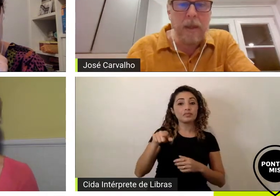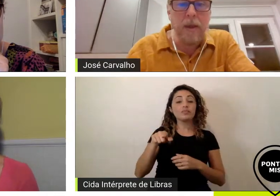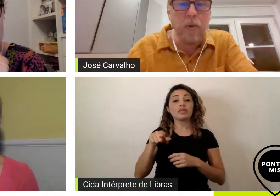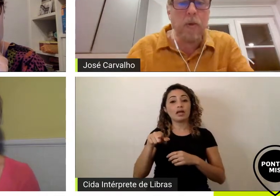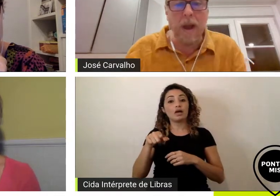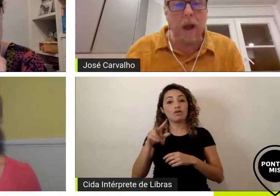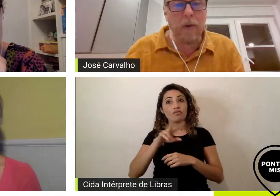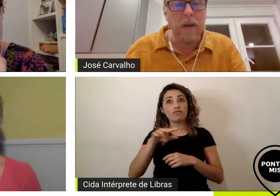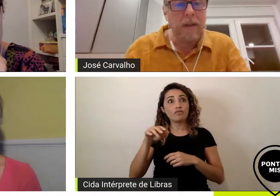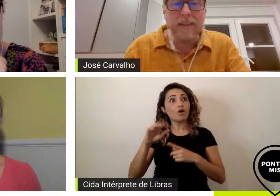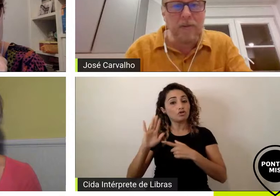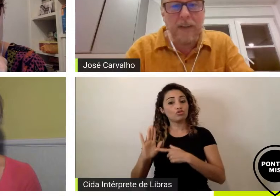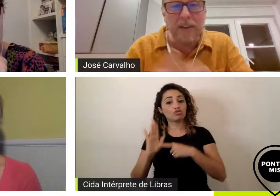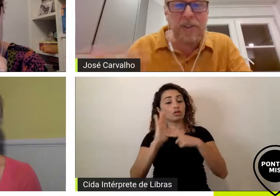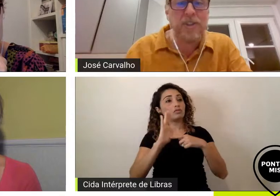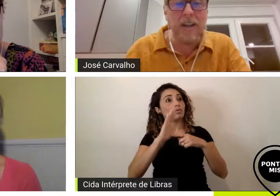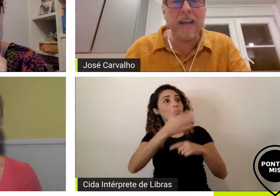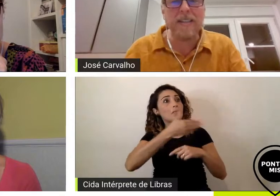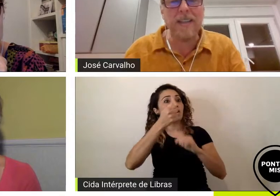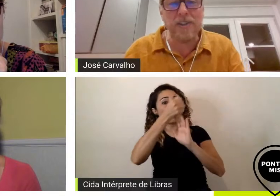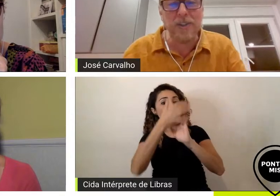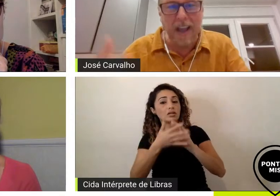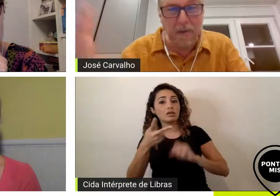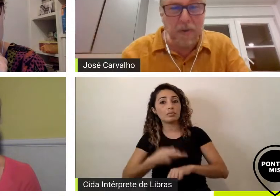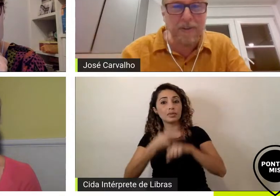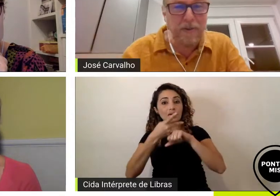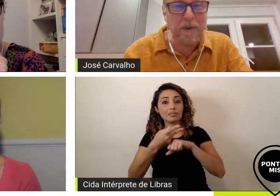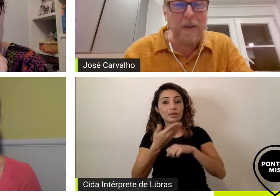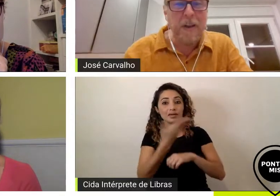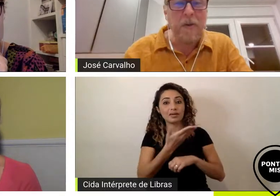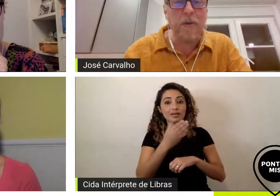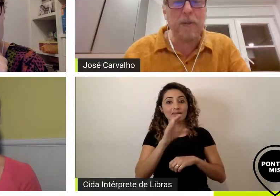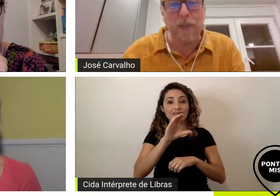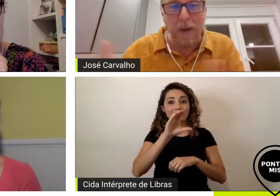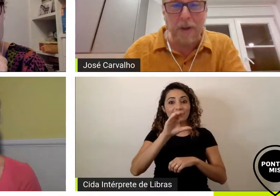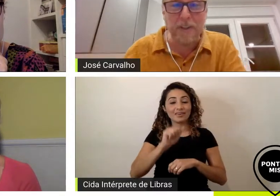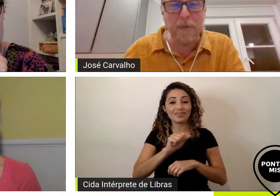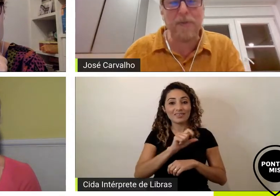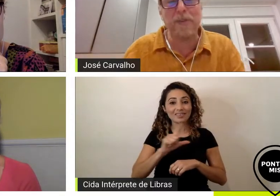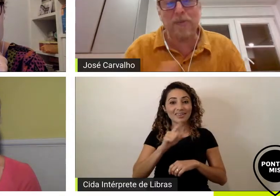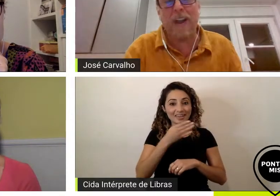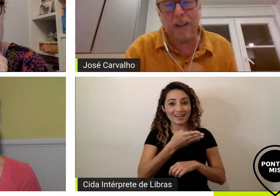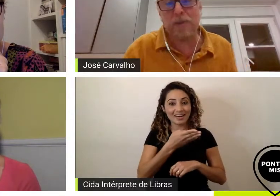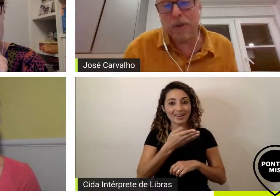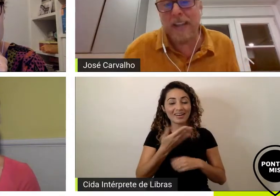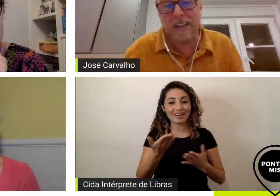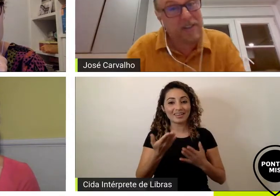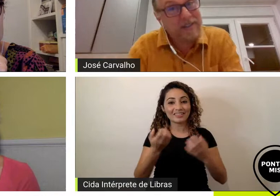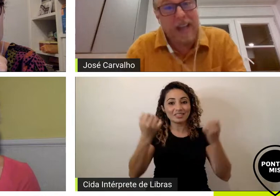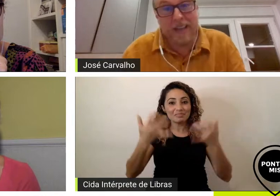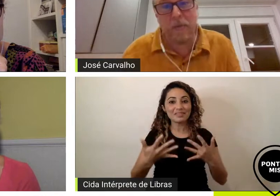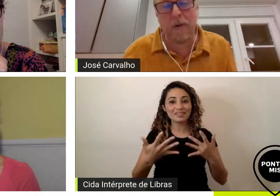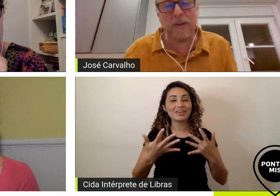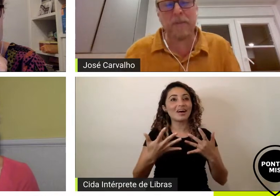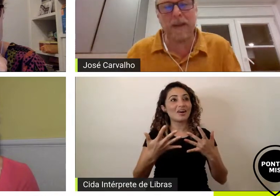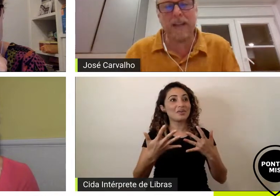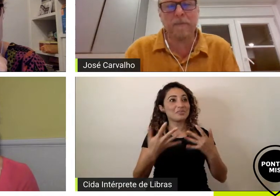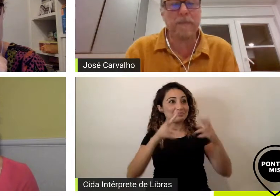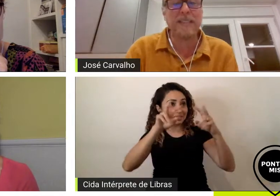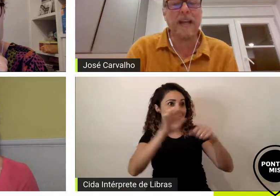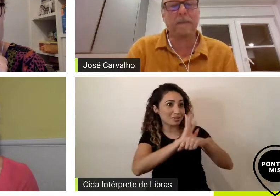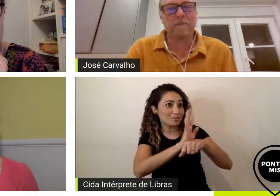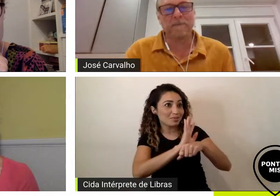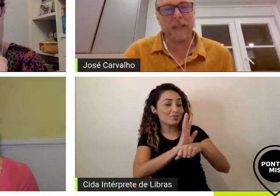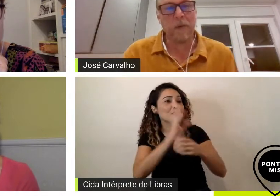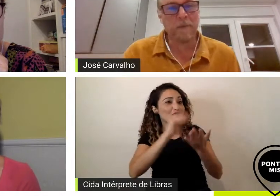e o Carl não teve a gentileza de quando quando falou sobre o filme de falar dos roteiristas está aí uma coisa para